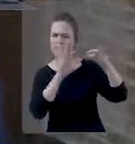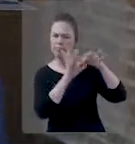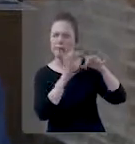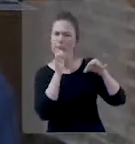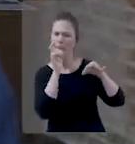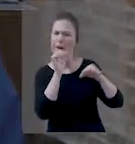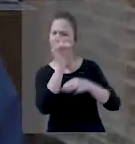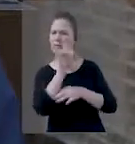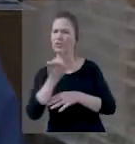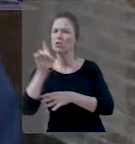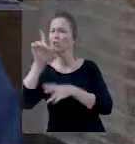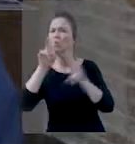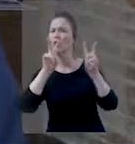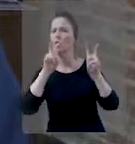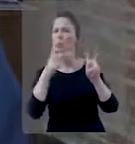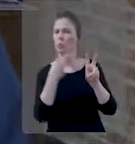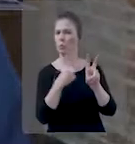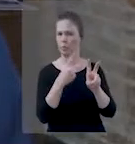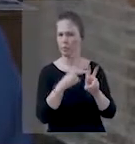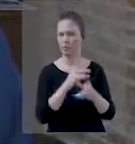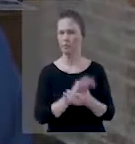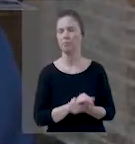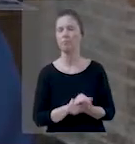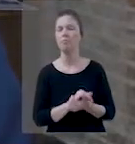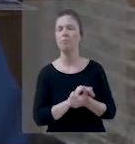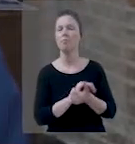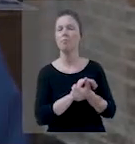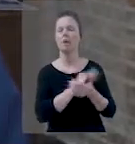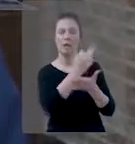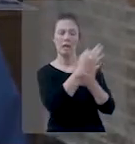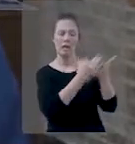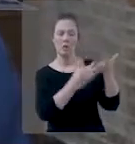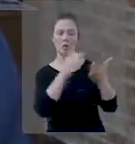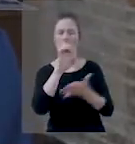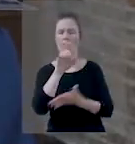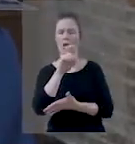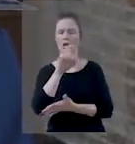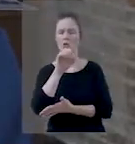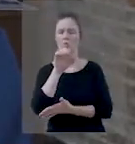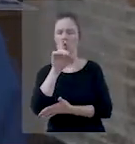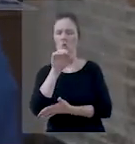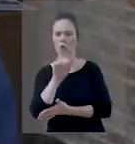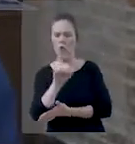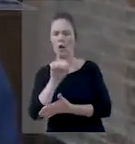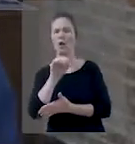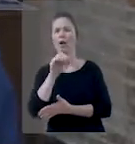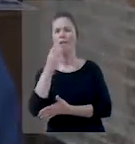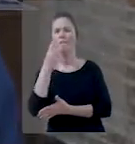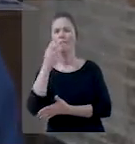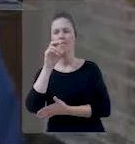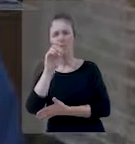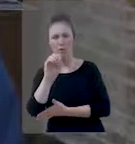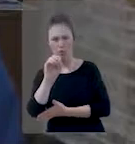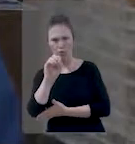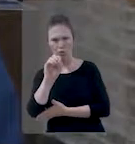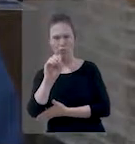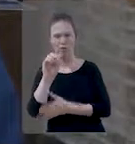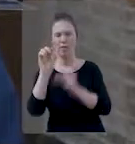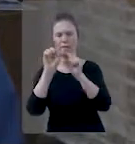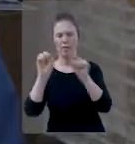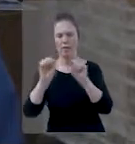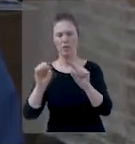diz a palavra de Deus sobre essa questão. O texto indicado, Êxodo, capítulo 20, versículo 5,